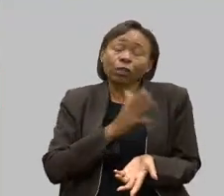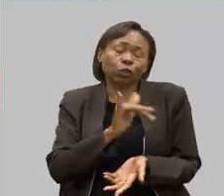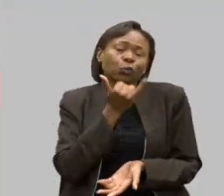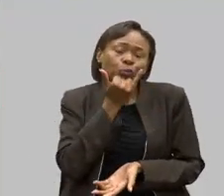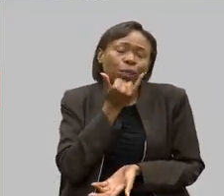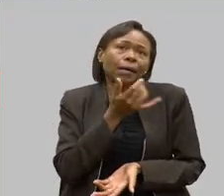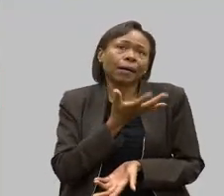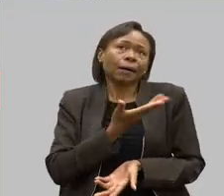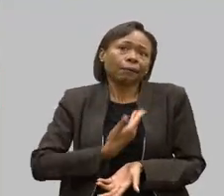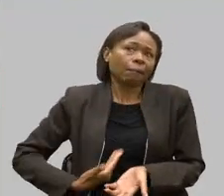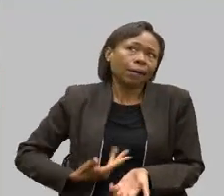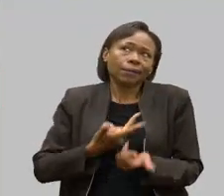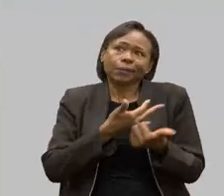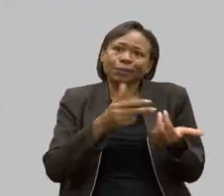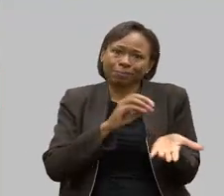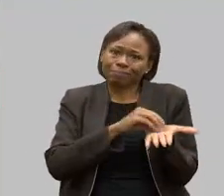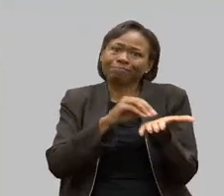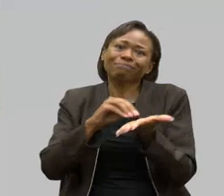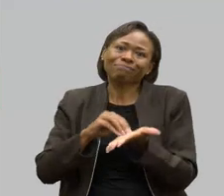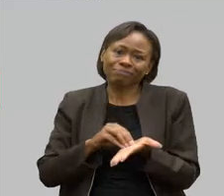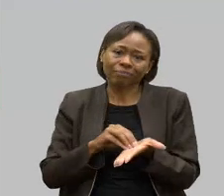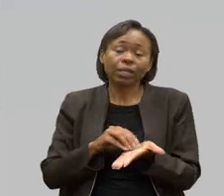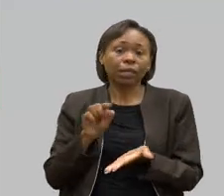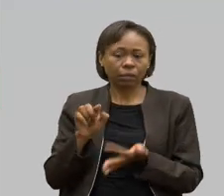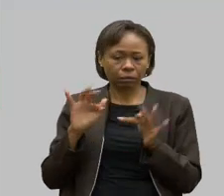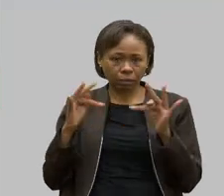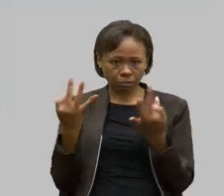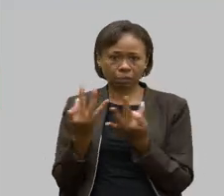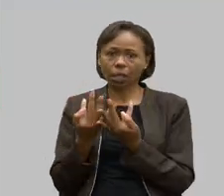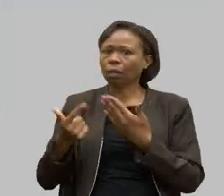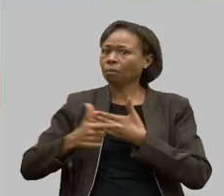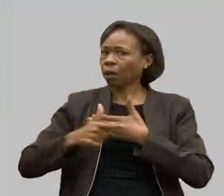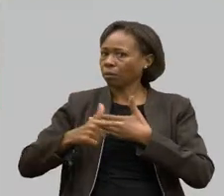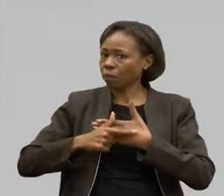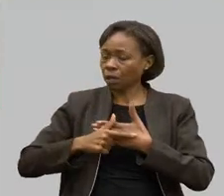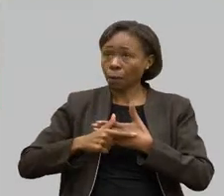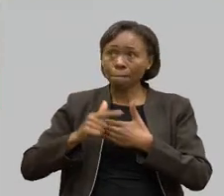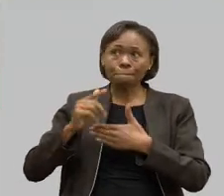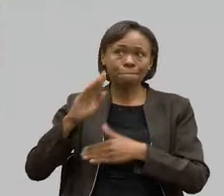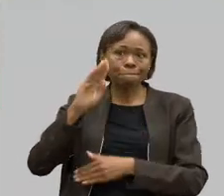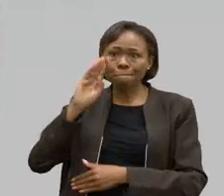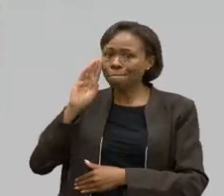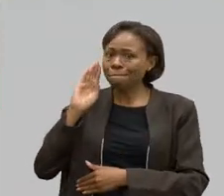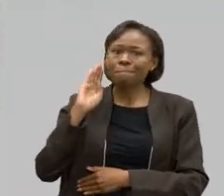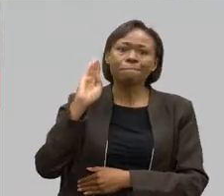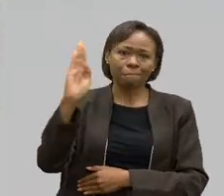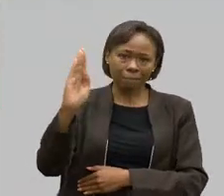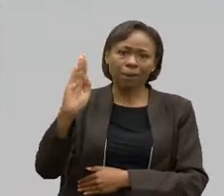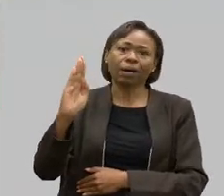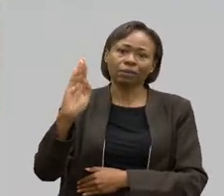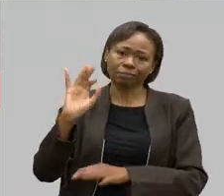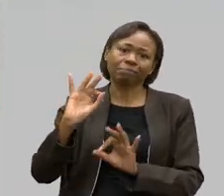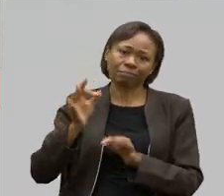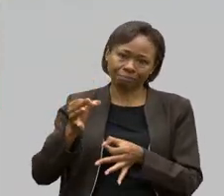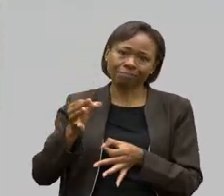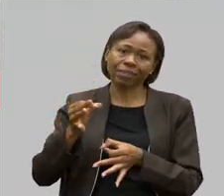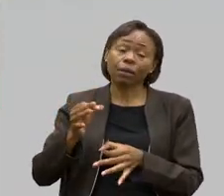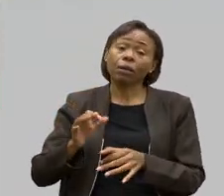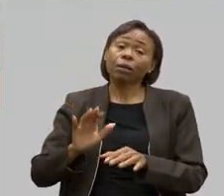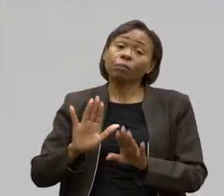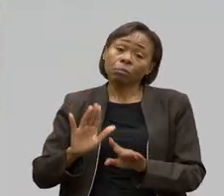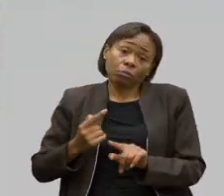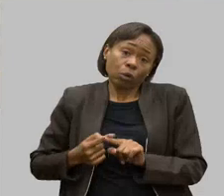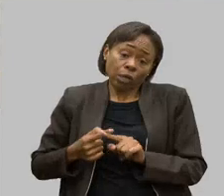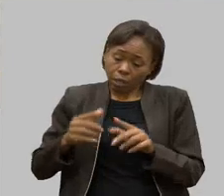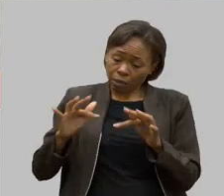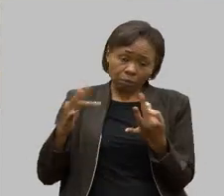que a família tenha o maior papel em toda essa trajetória, porque foi a partir dela